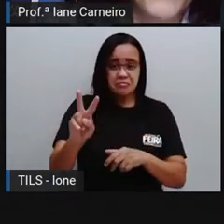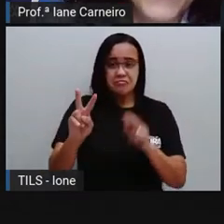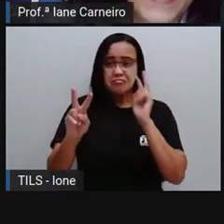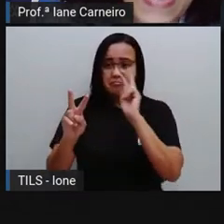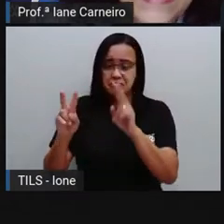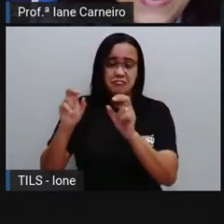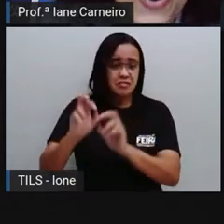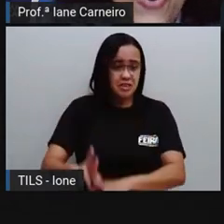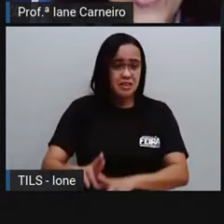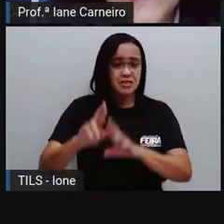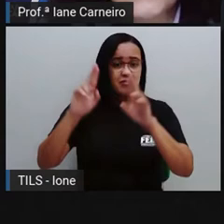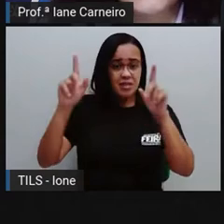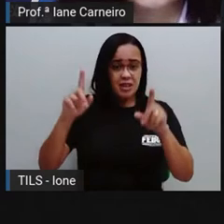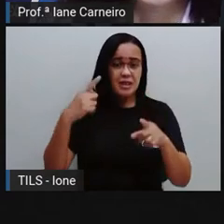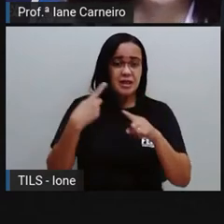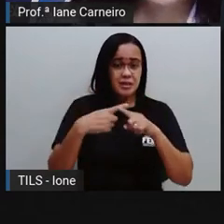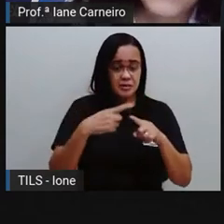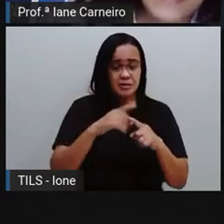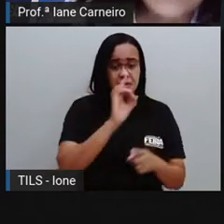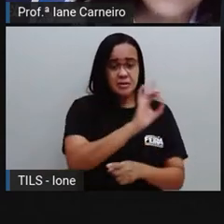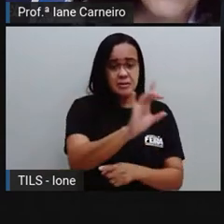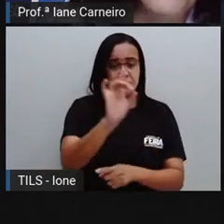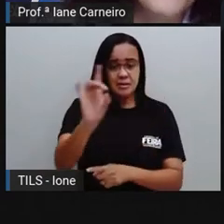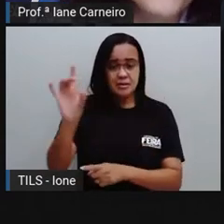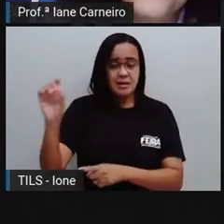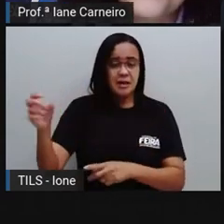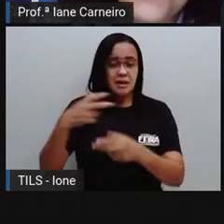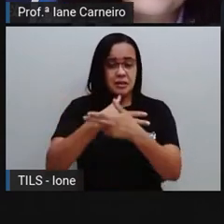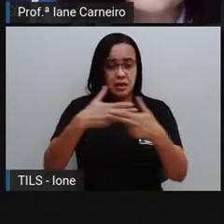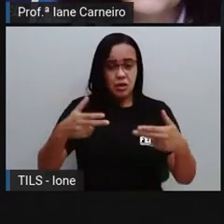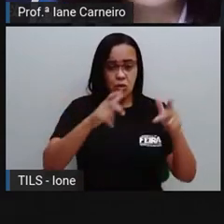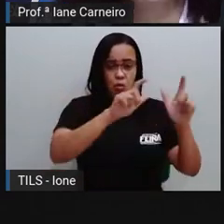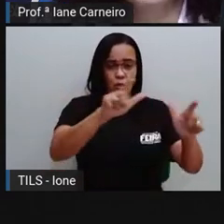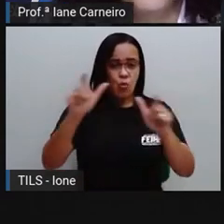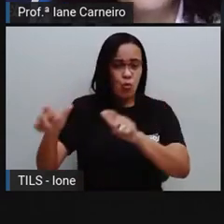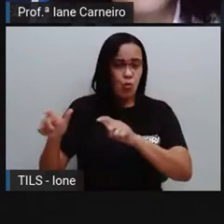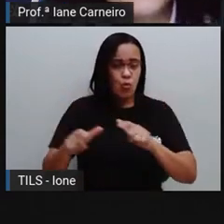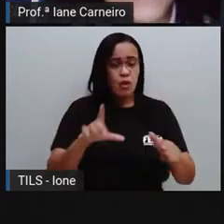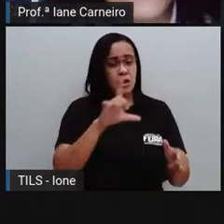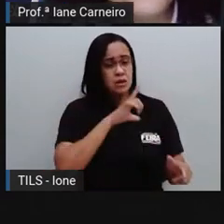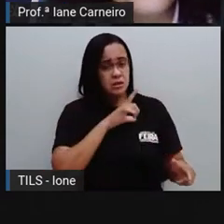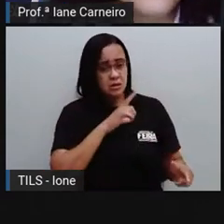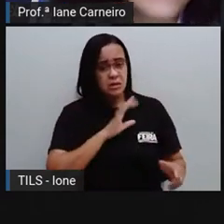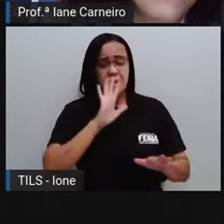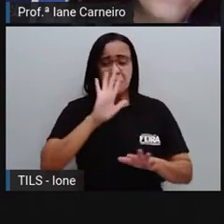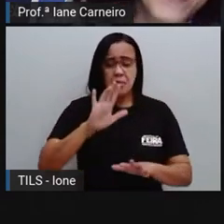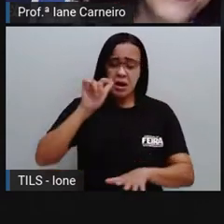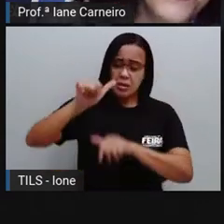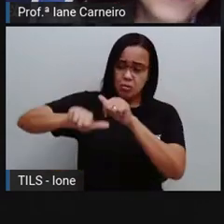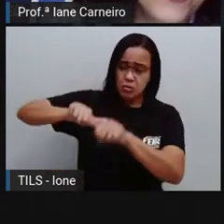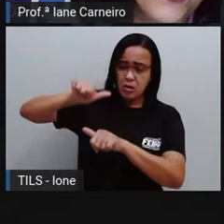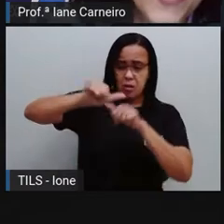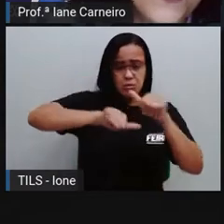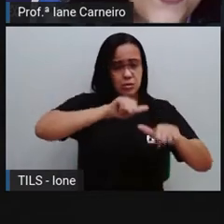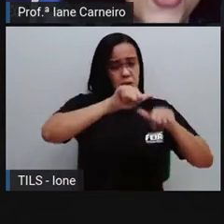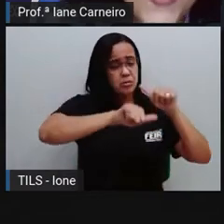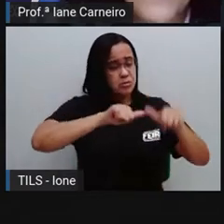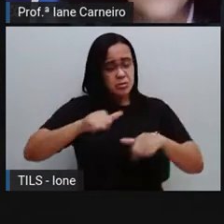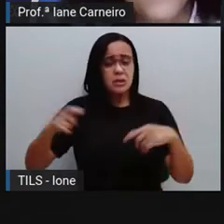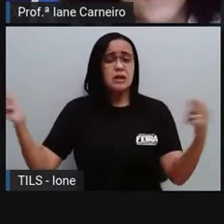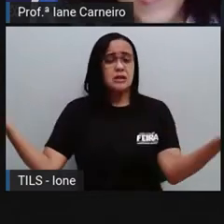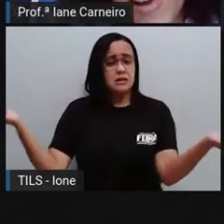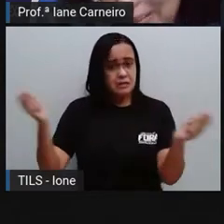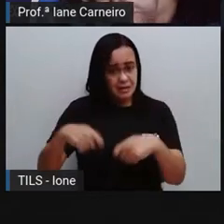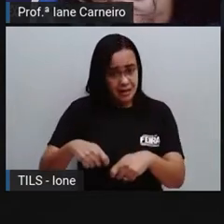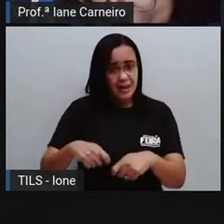Porque cada coisa tem seu lugar, mas tudo sempre pode mudar. Depende do seu jeito de